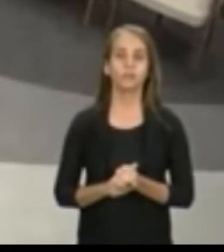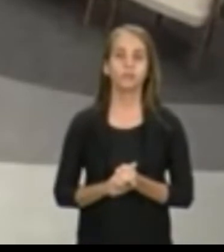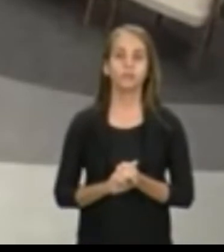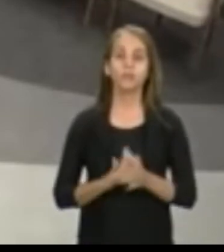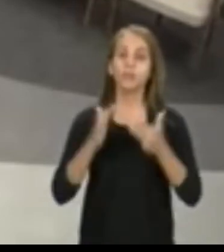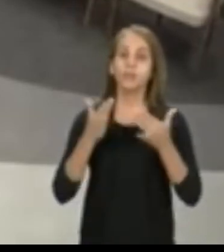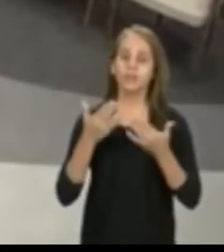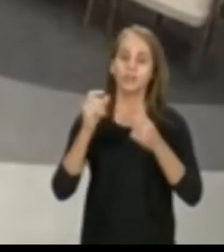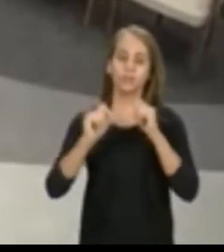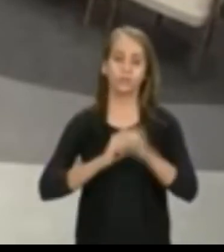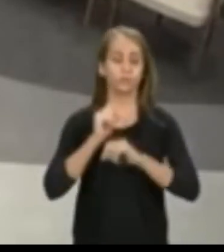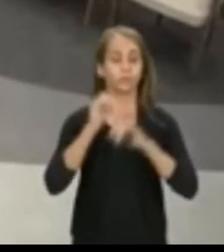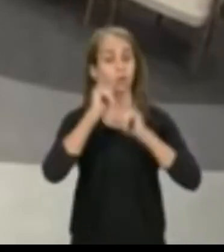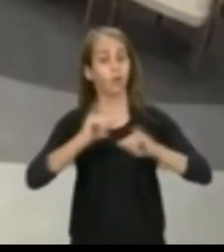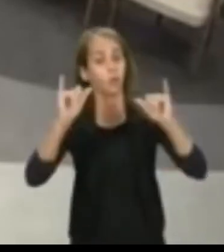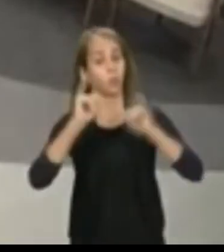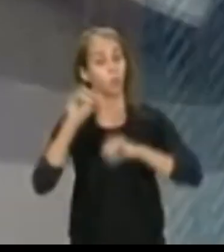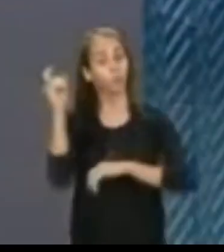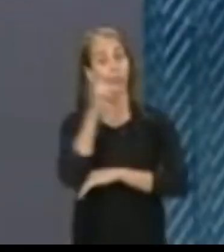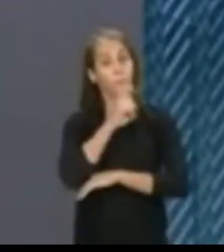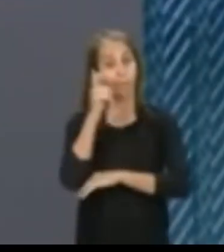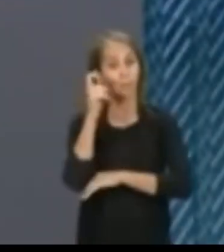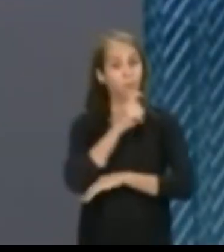acho que você está divulgando uma fake news.